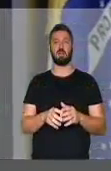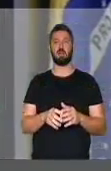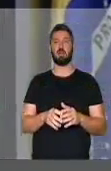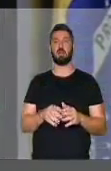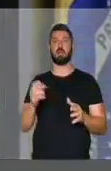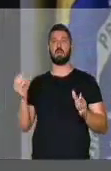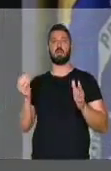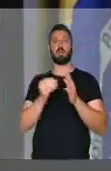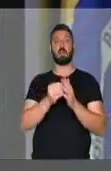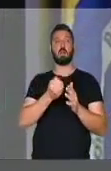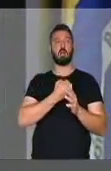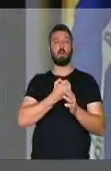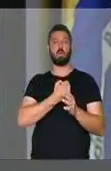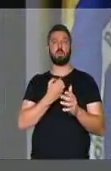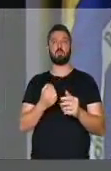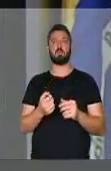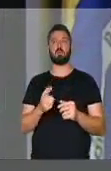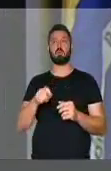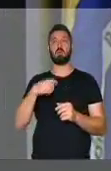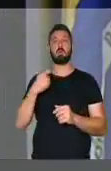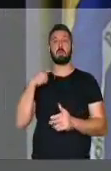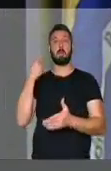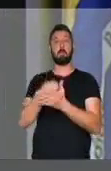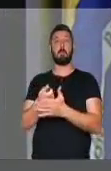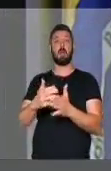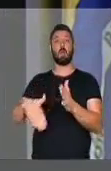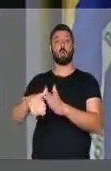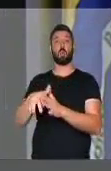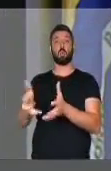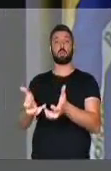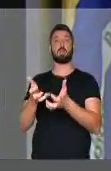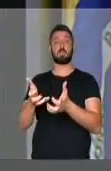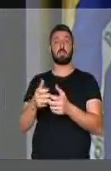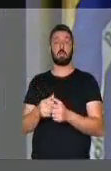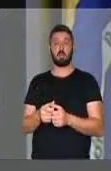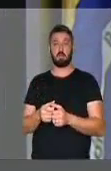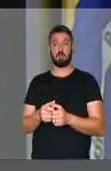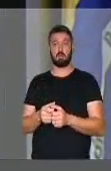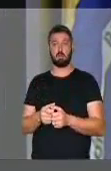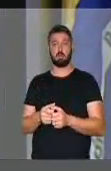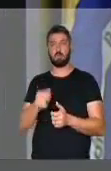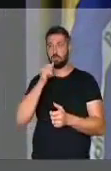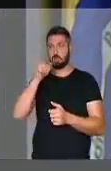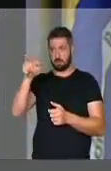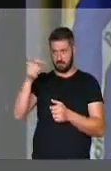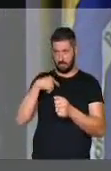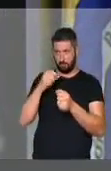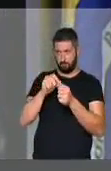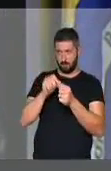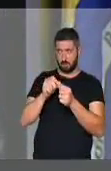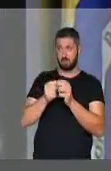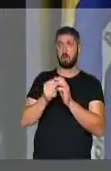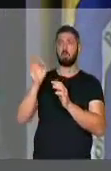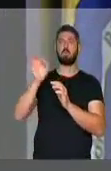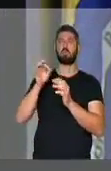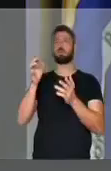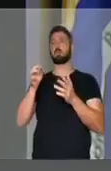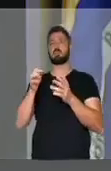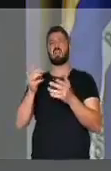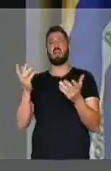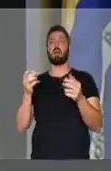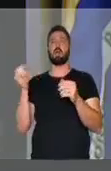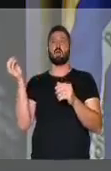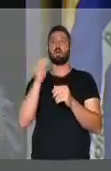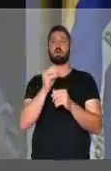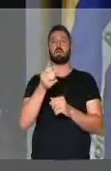eles colocam o número de quem paga a conta, pede. Acho que eles falam assim, vocês querem que eu coloque quanto aí? Ah,